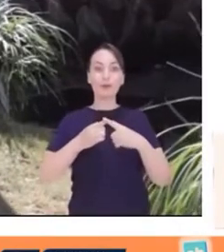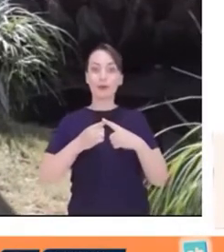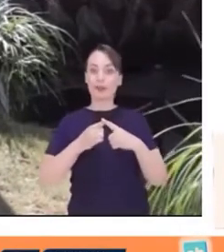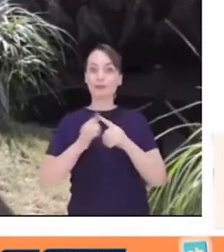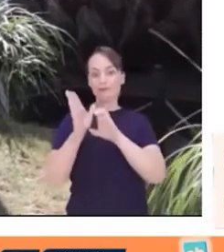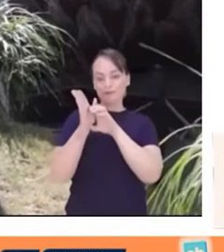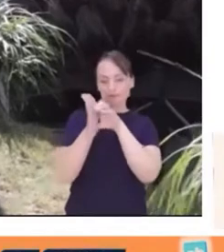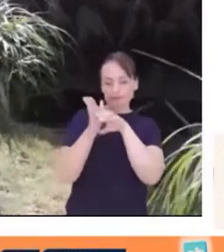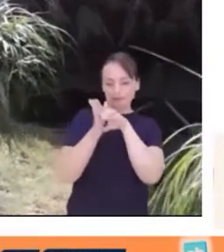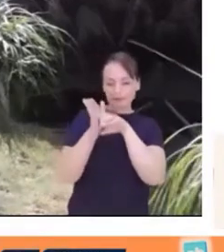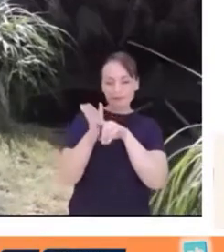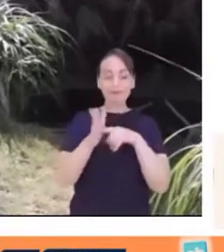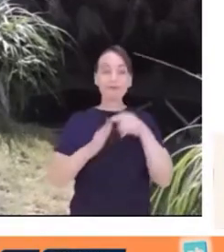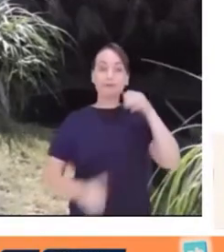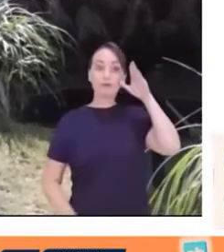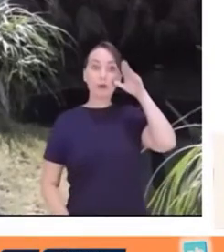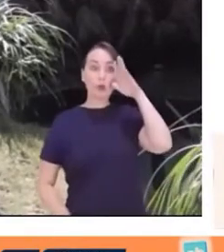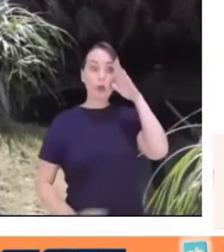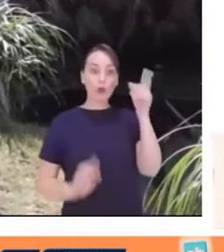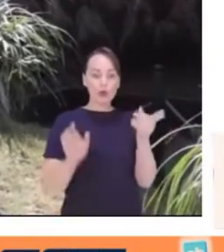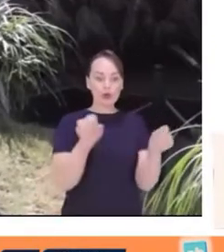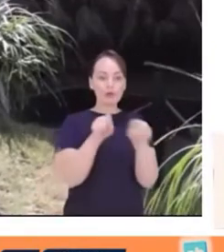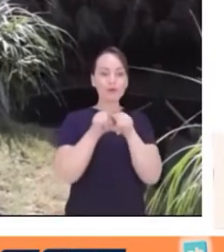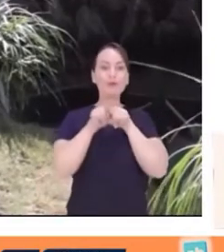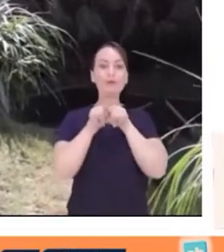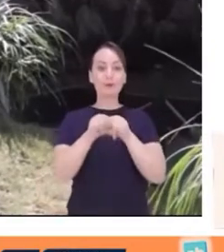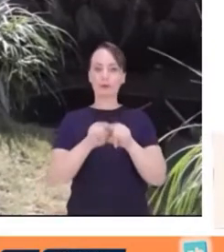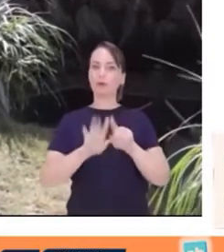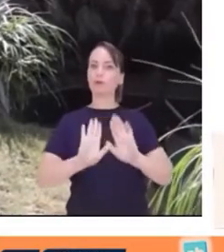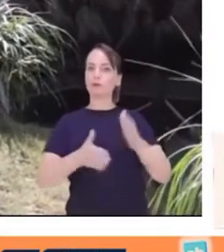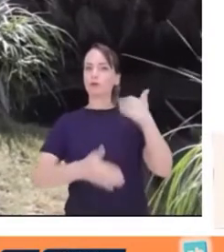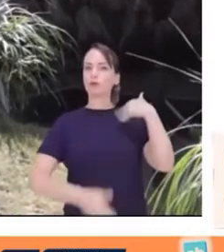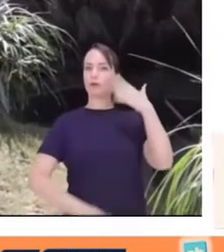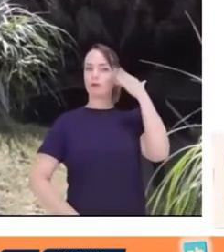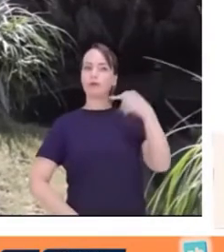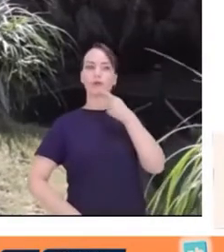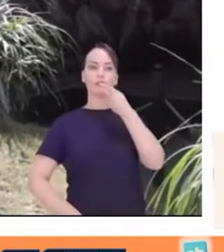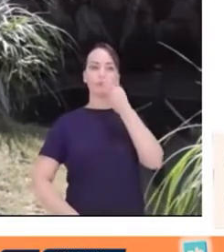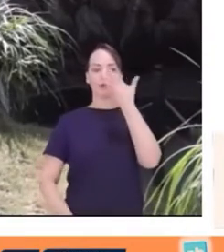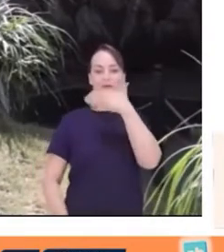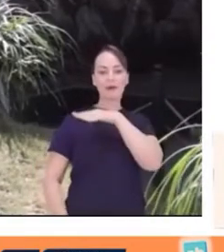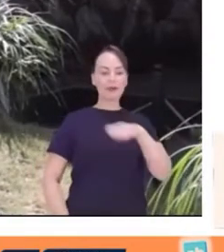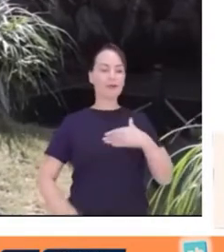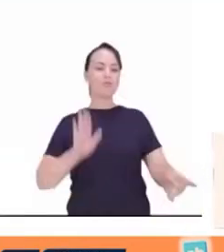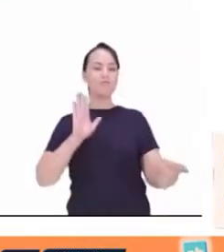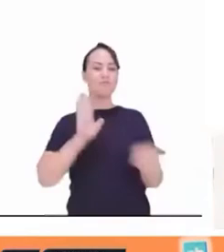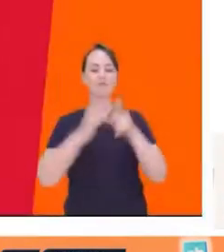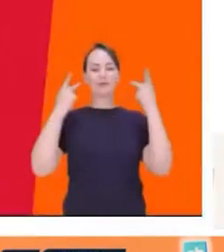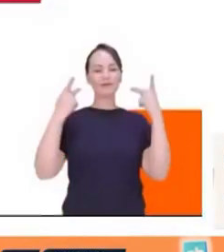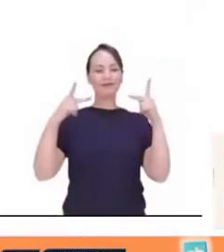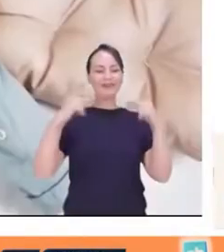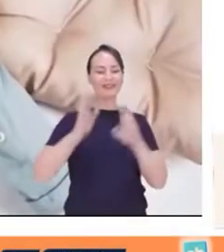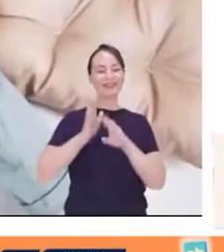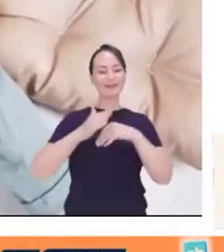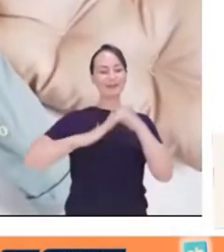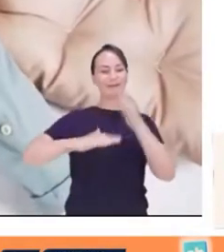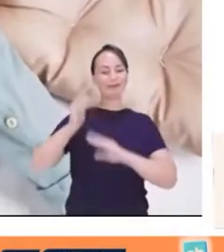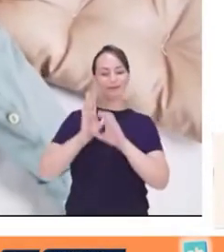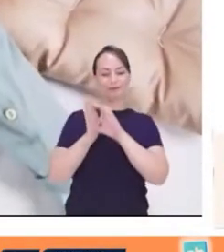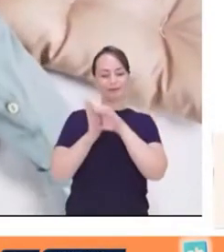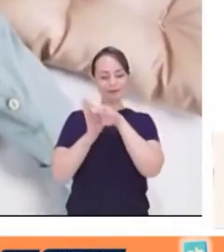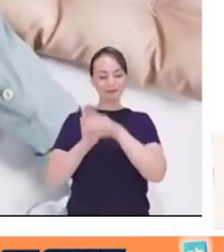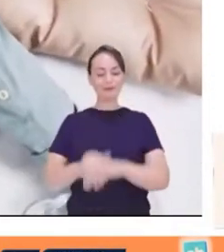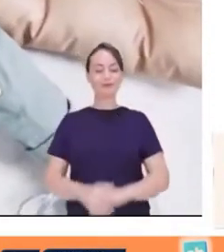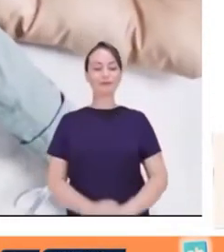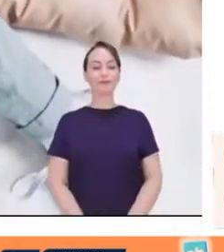e vocês já devem ter ouvido falar que toda criança é uma cientista por natureza. É ou não é? Para uma